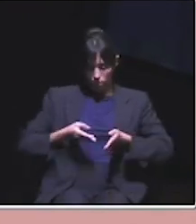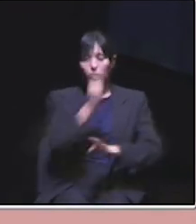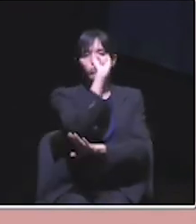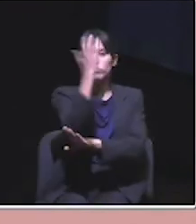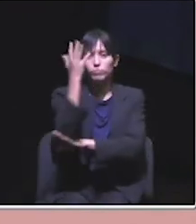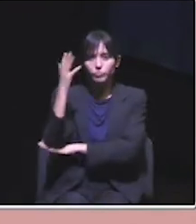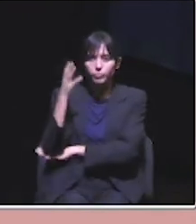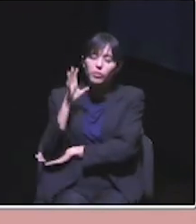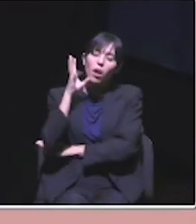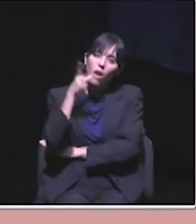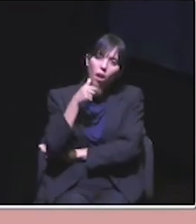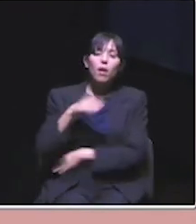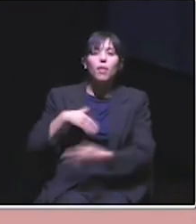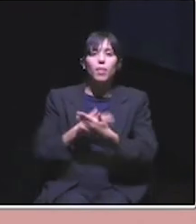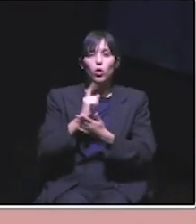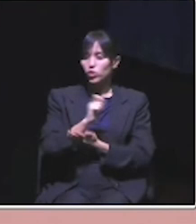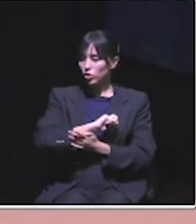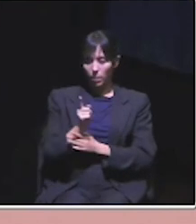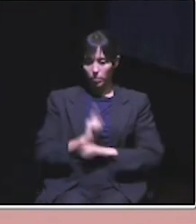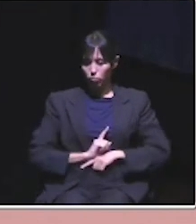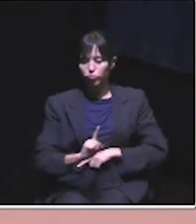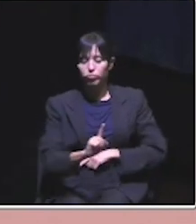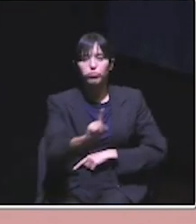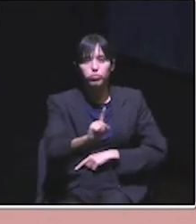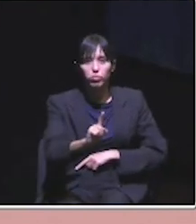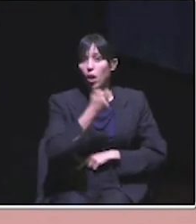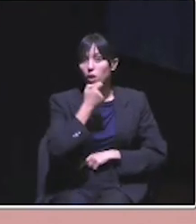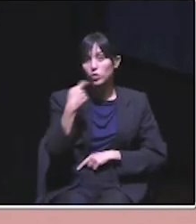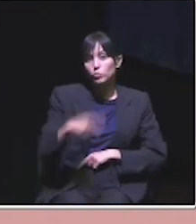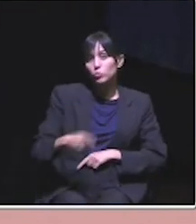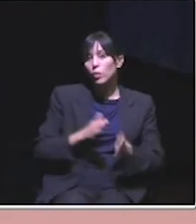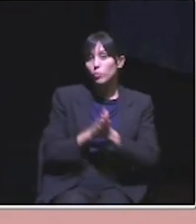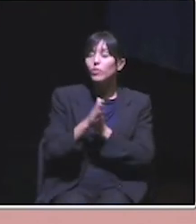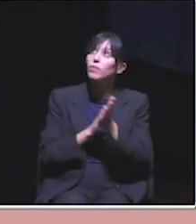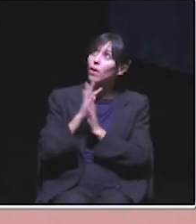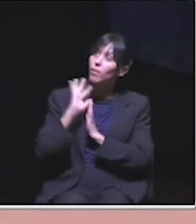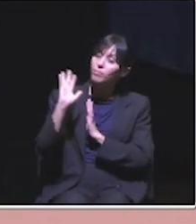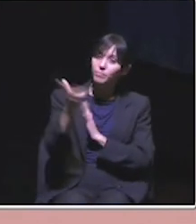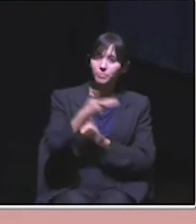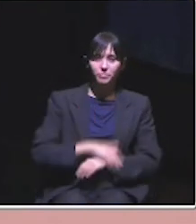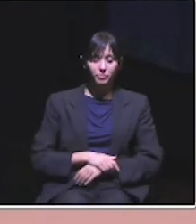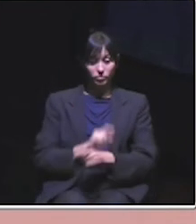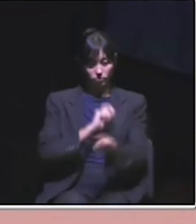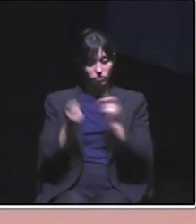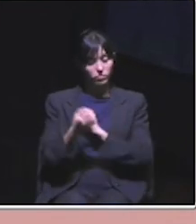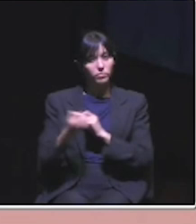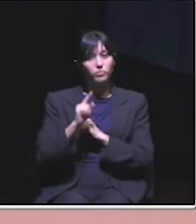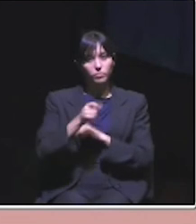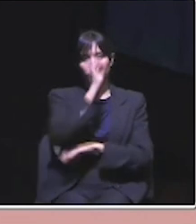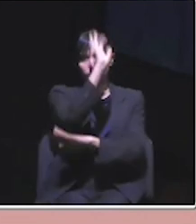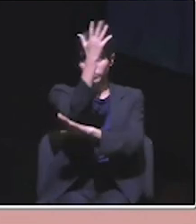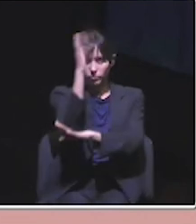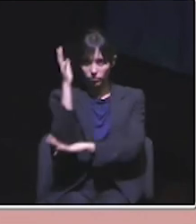confortável, acolhedor, que permite chegar rapidamente ao destino ou simplesmente usufruir do seu espaço. Esta transformação faz com a plantação de